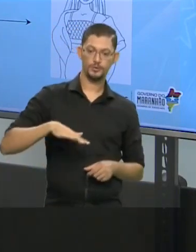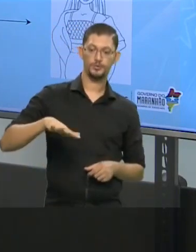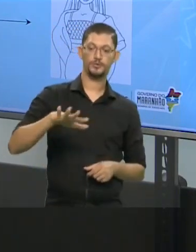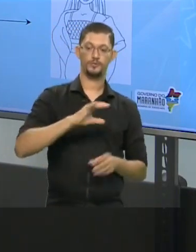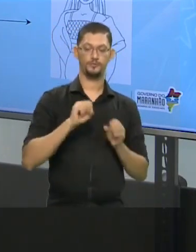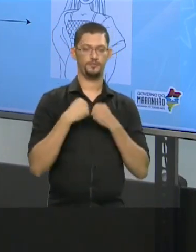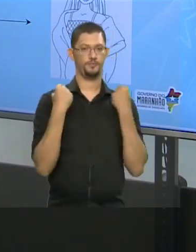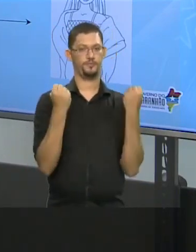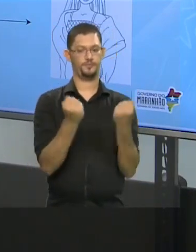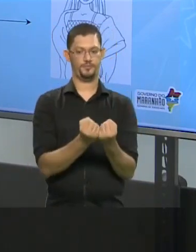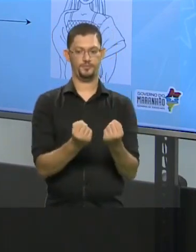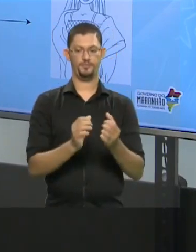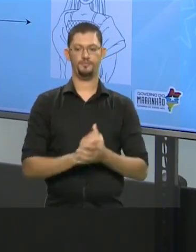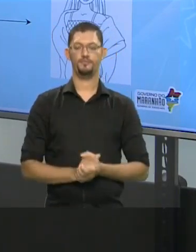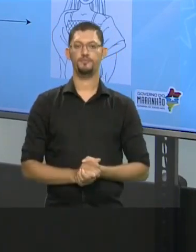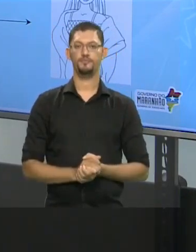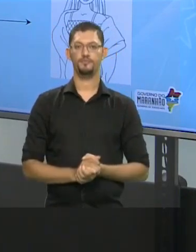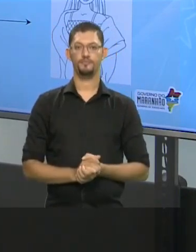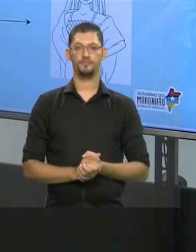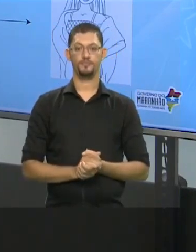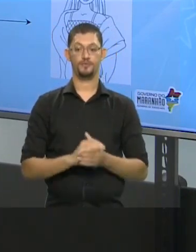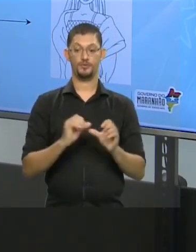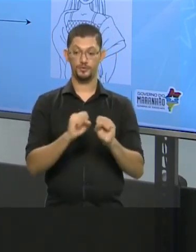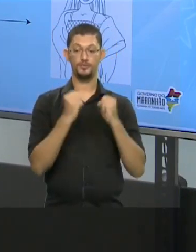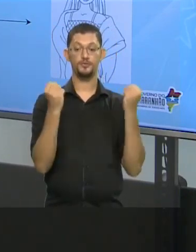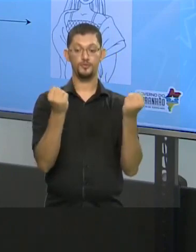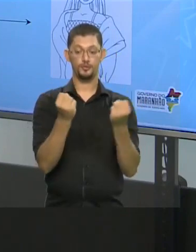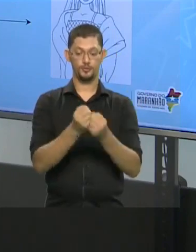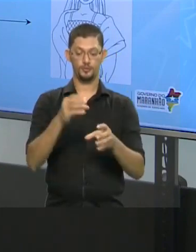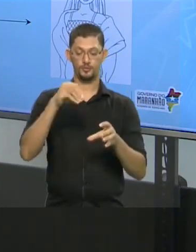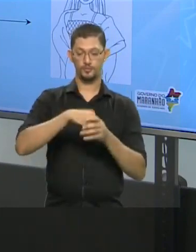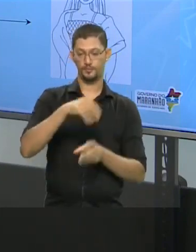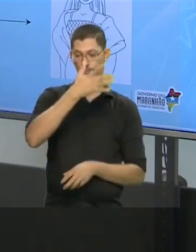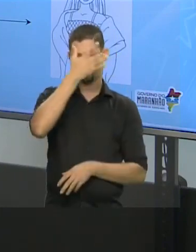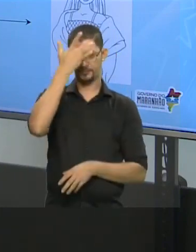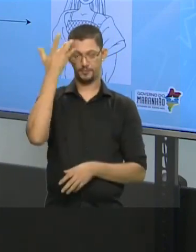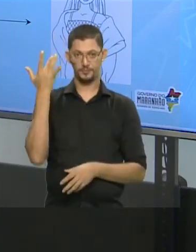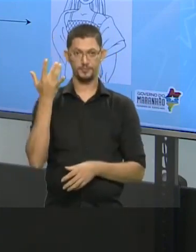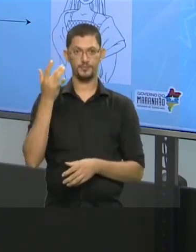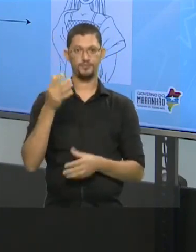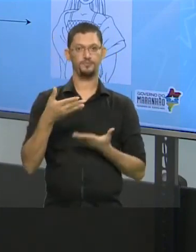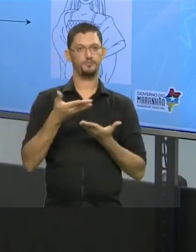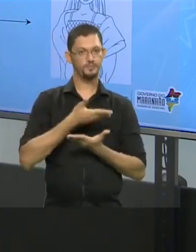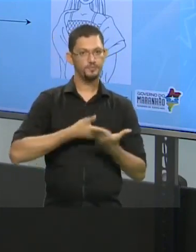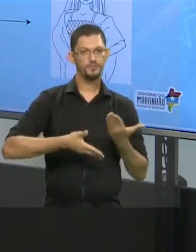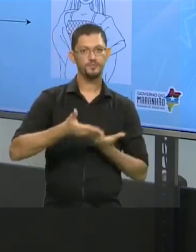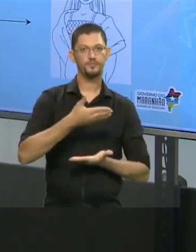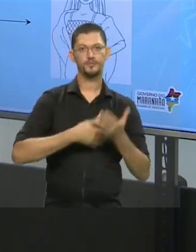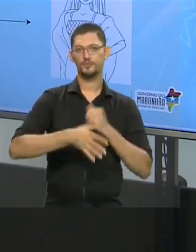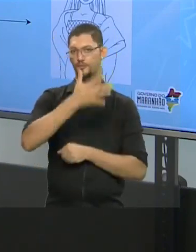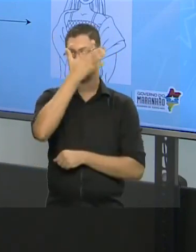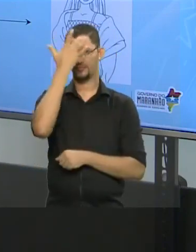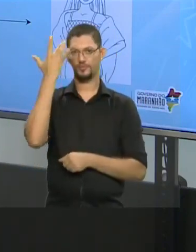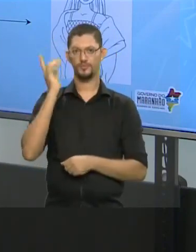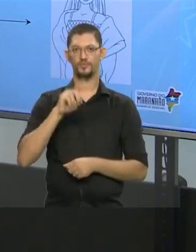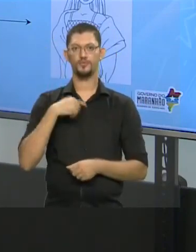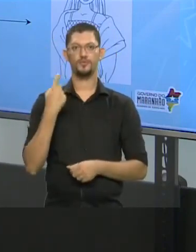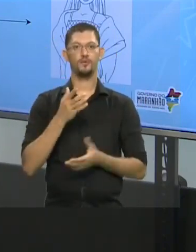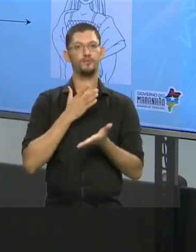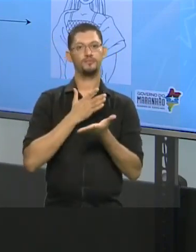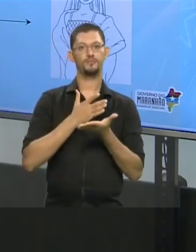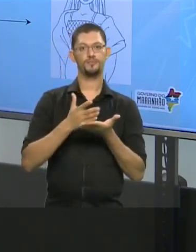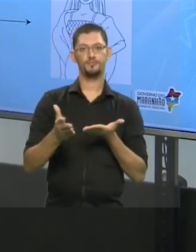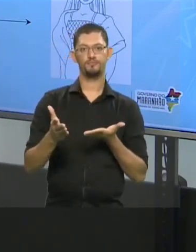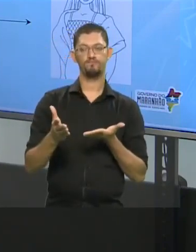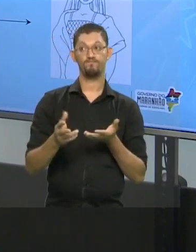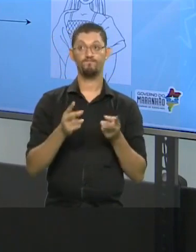social. A gente está no meio de pessoas e através dessa relação com essas pessoas é que a gente começa